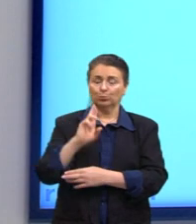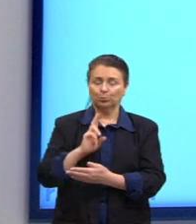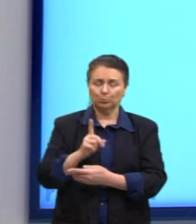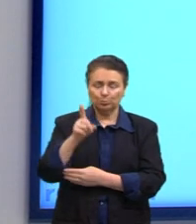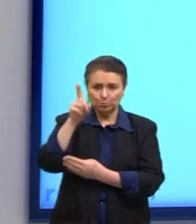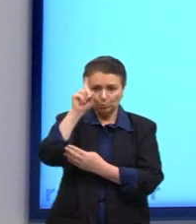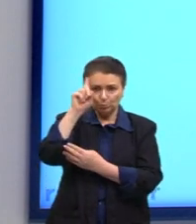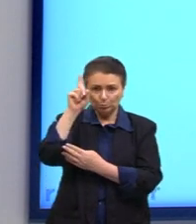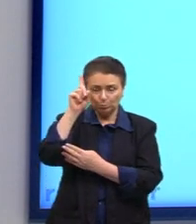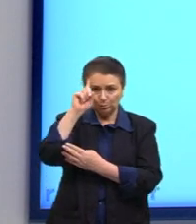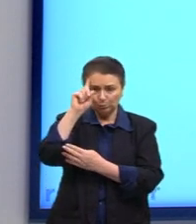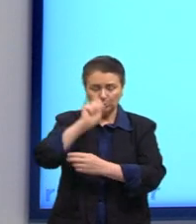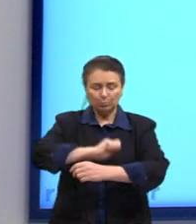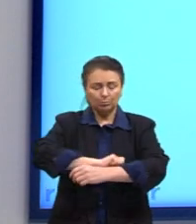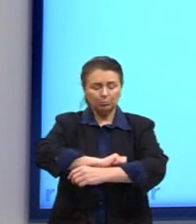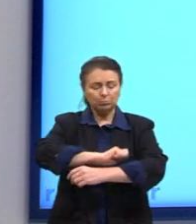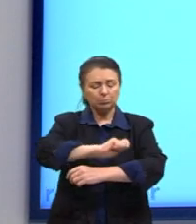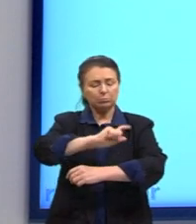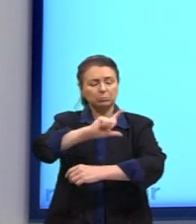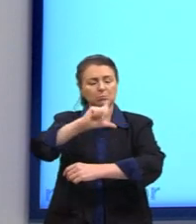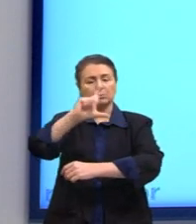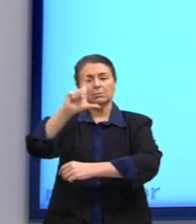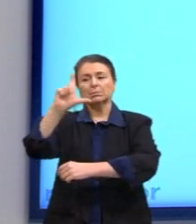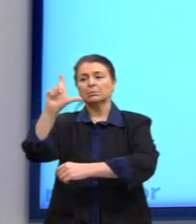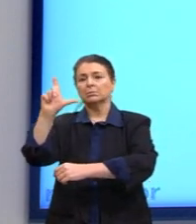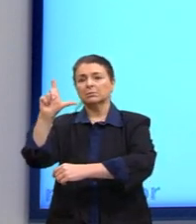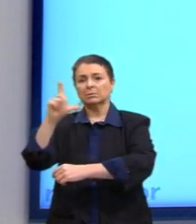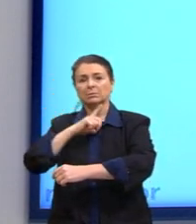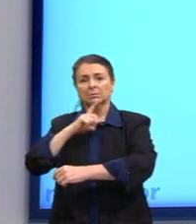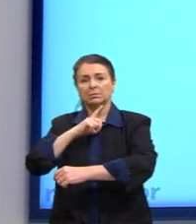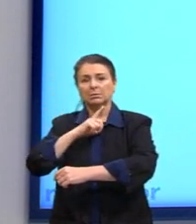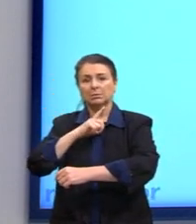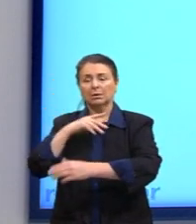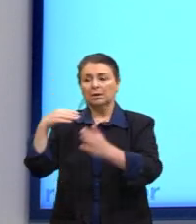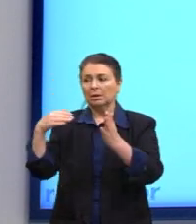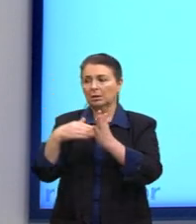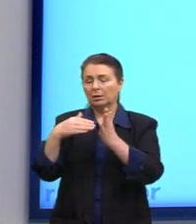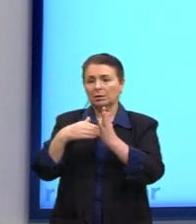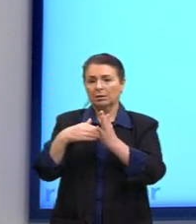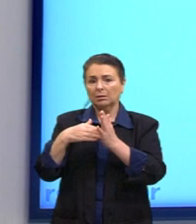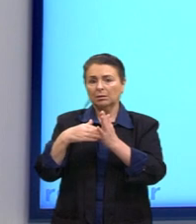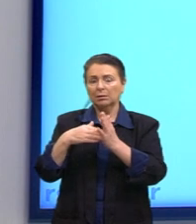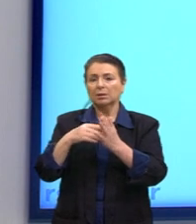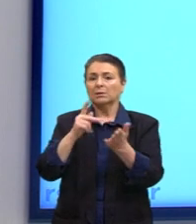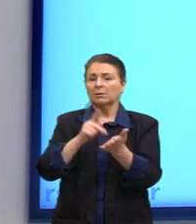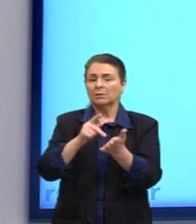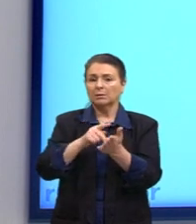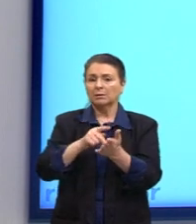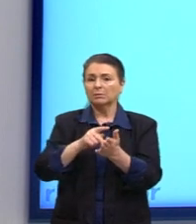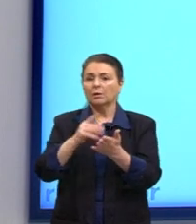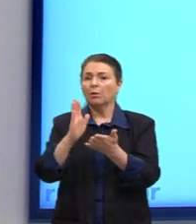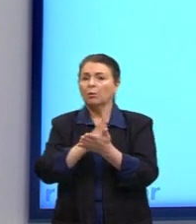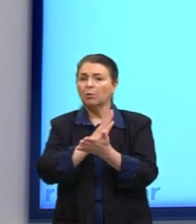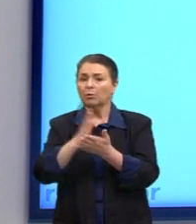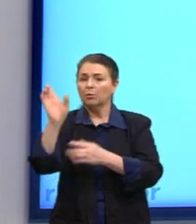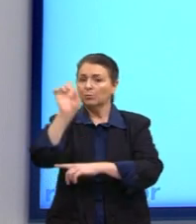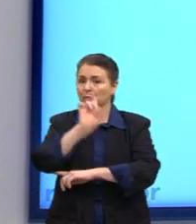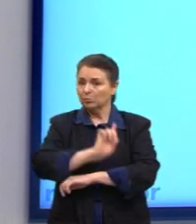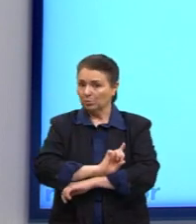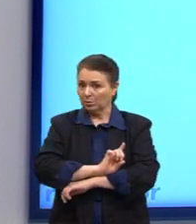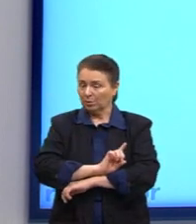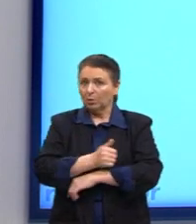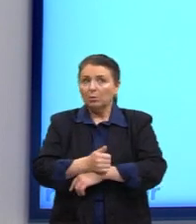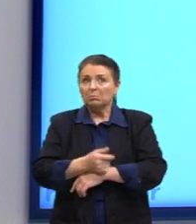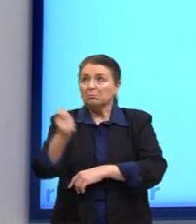até que o Sol nascer, esse enunciado é verdadeiro, se algum dia o Sol não nascer, esse